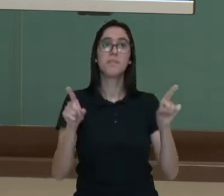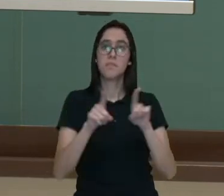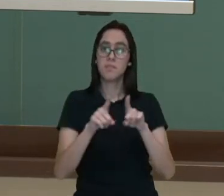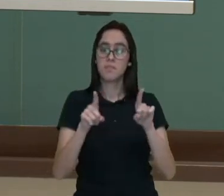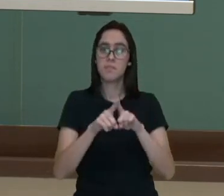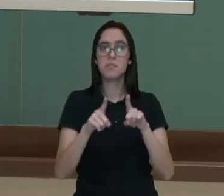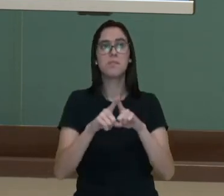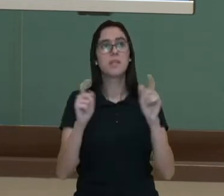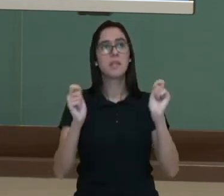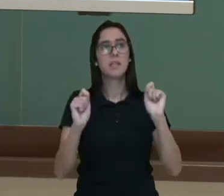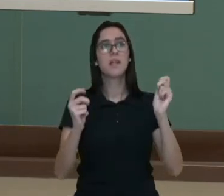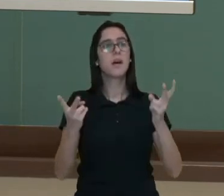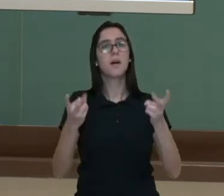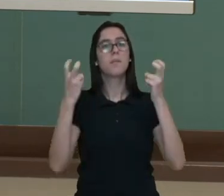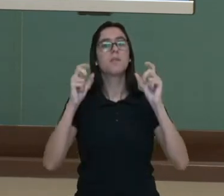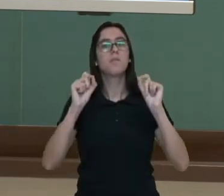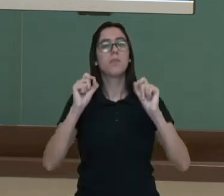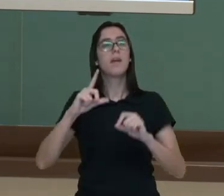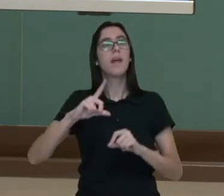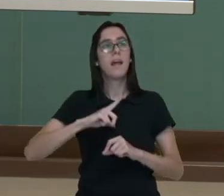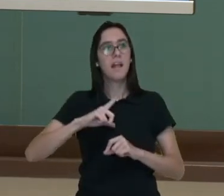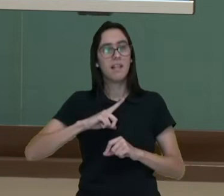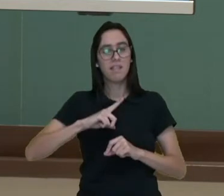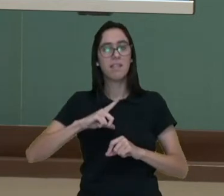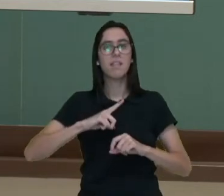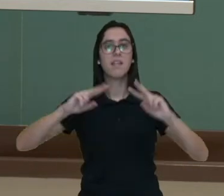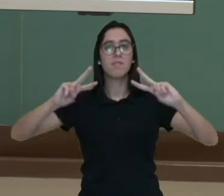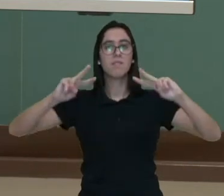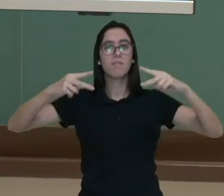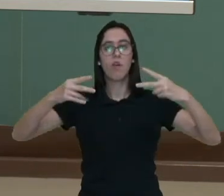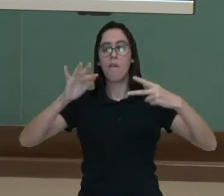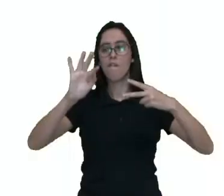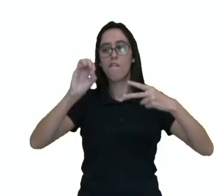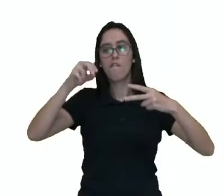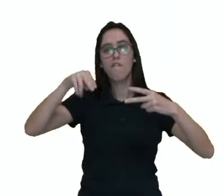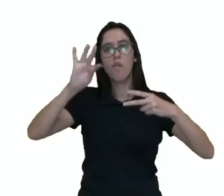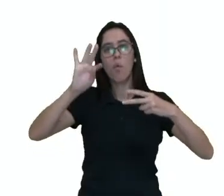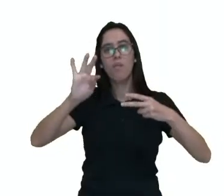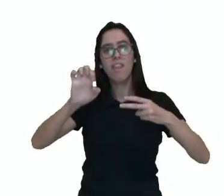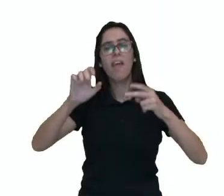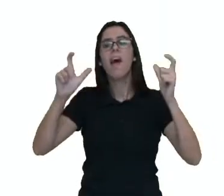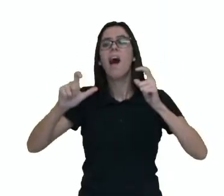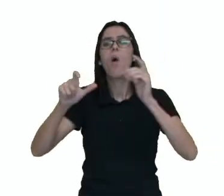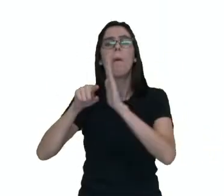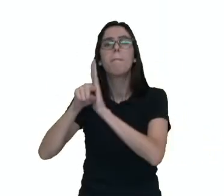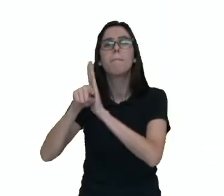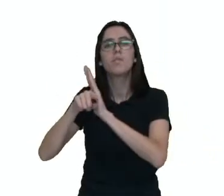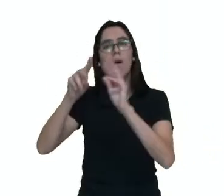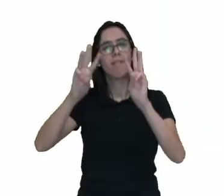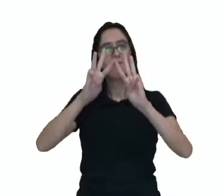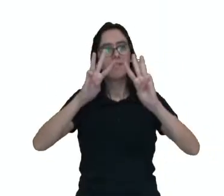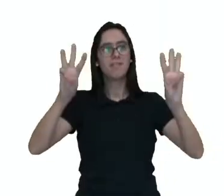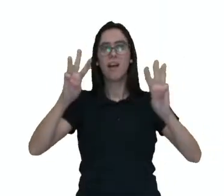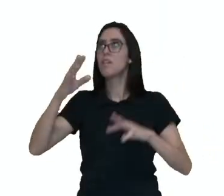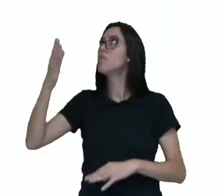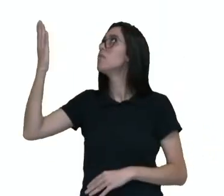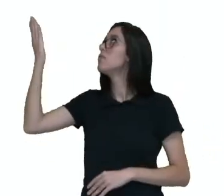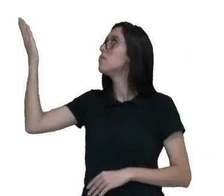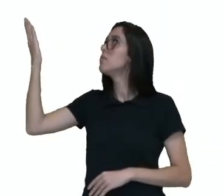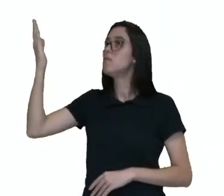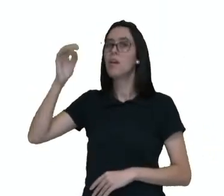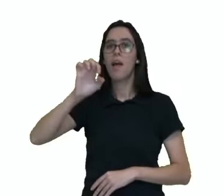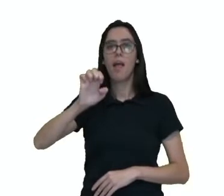percebe aqui que a gente tem uma fonte, né, que é um site de notícias aqui, né, da EBC. Então,